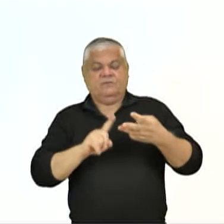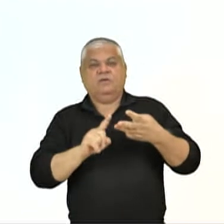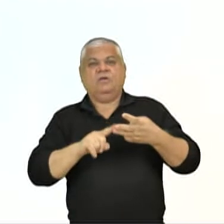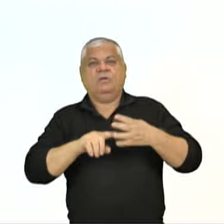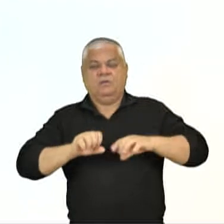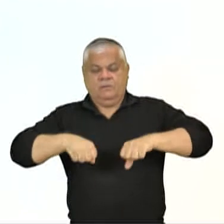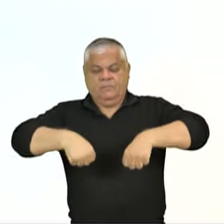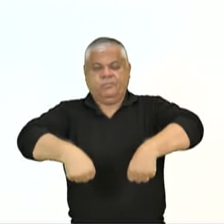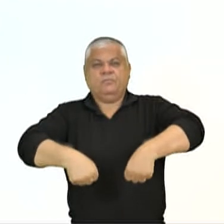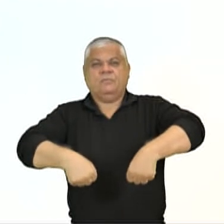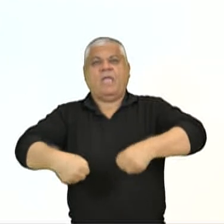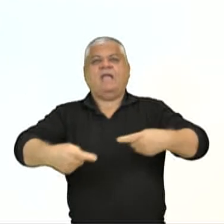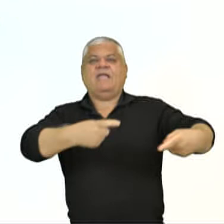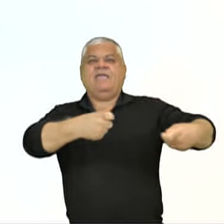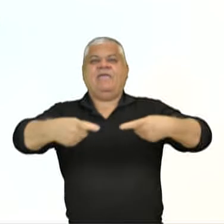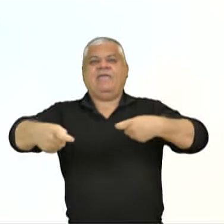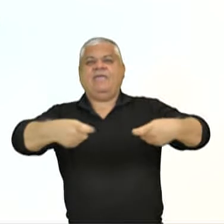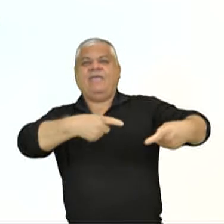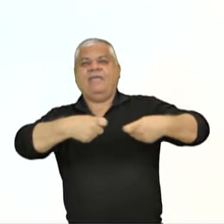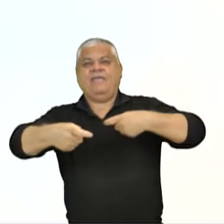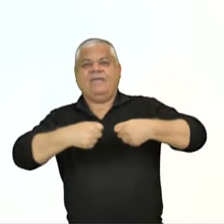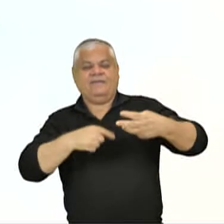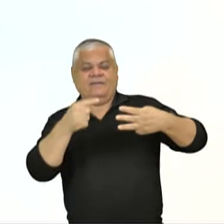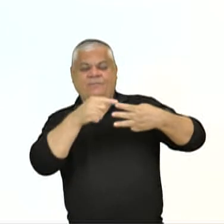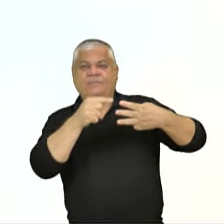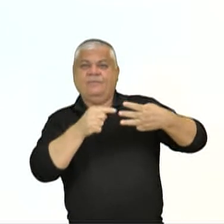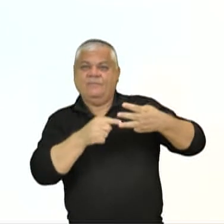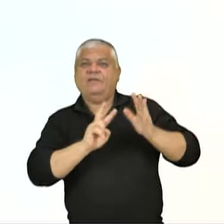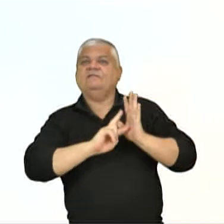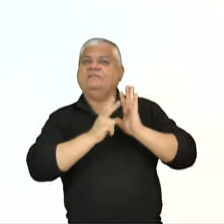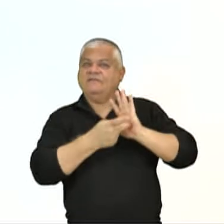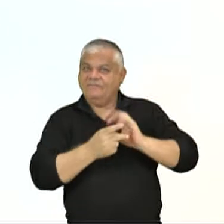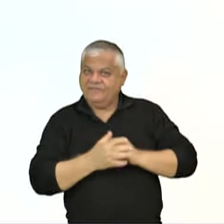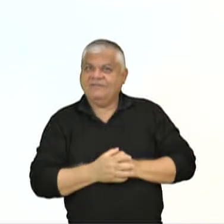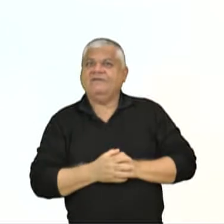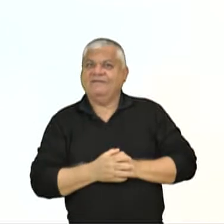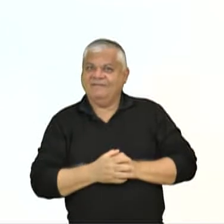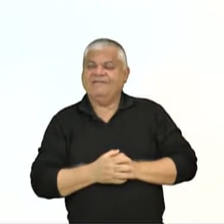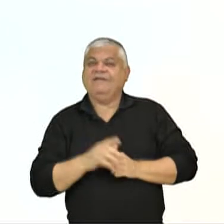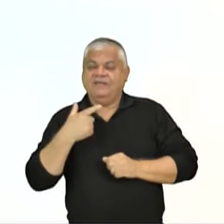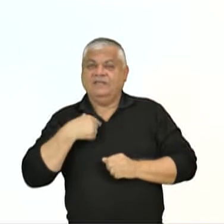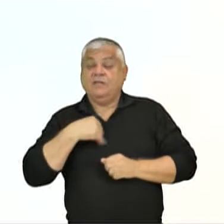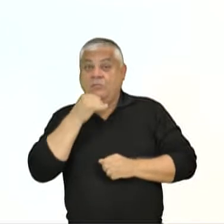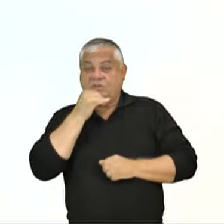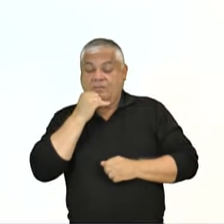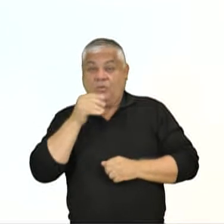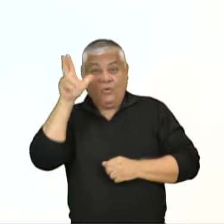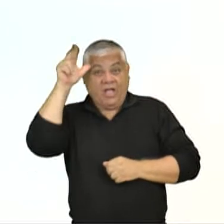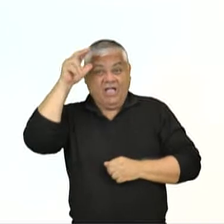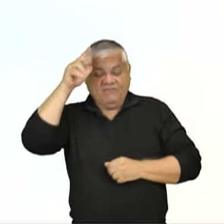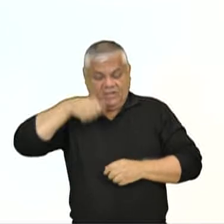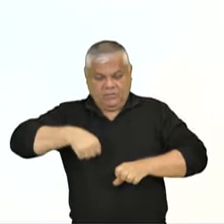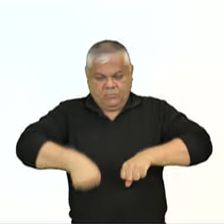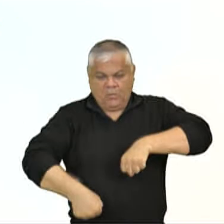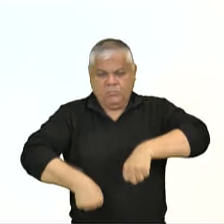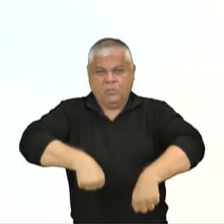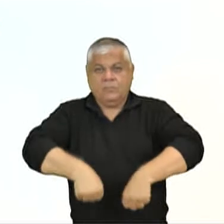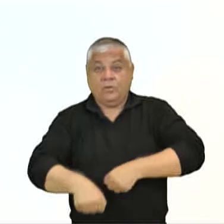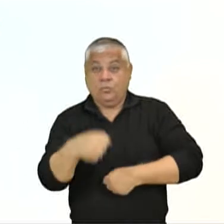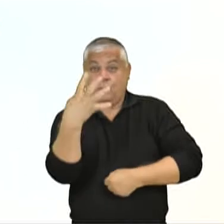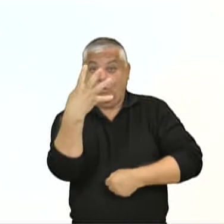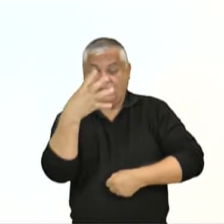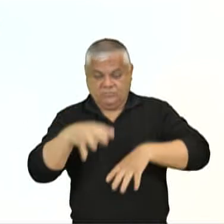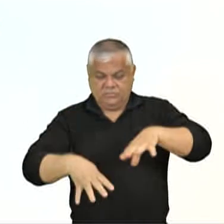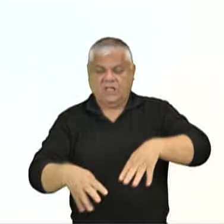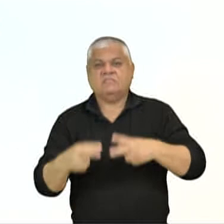pessoa morreu em batalha. Essa regra de escultura é usada até hoje. Então, se está o cavalo totalmente no chão, a pessoa morreu na morte